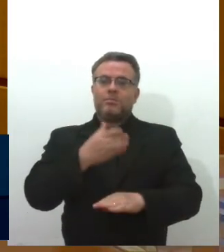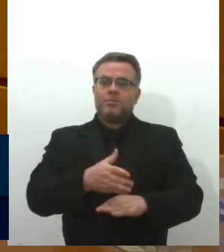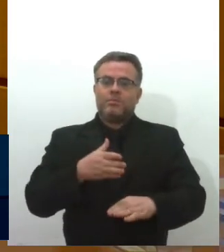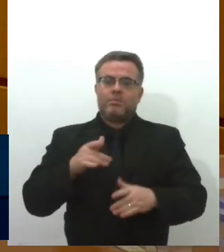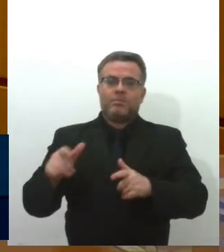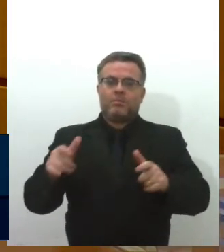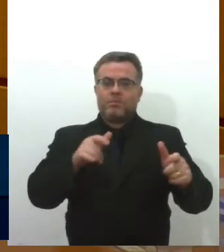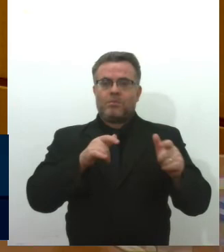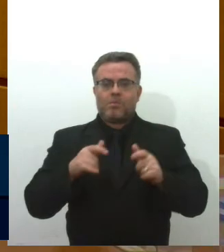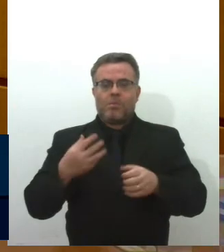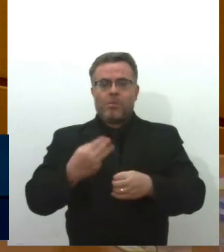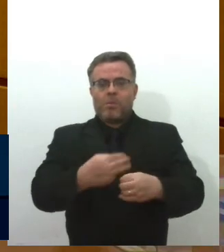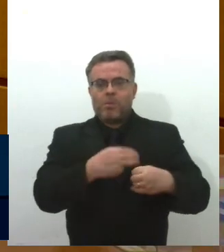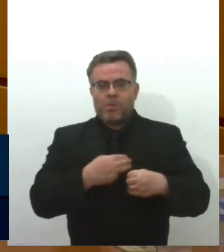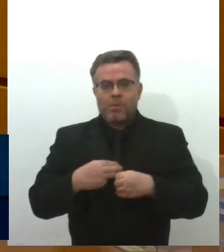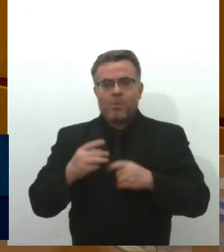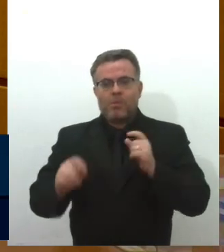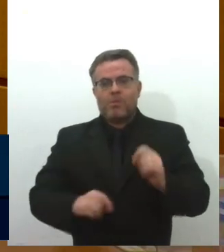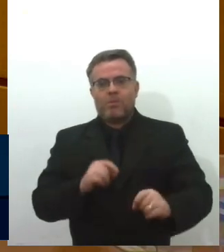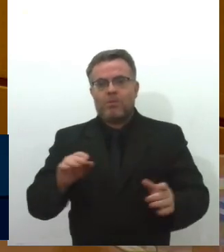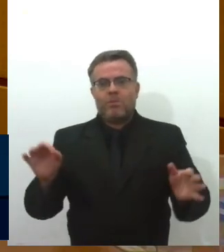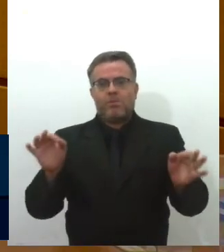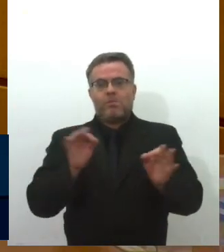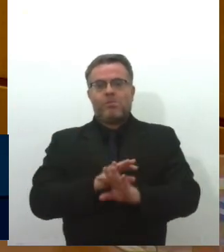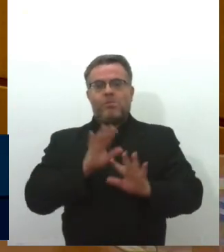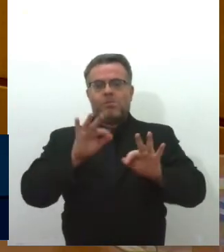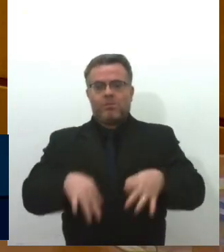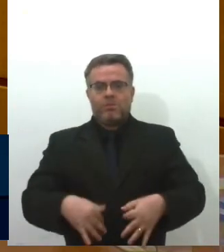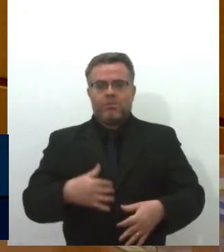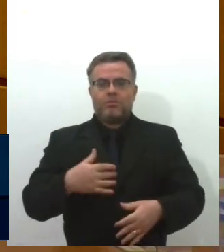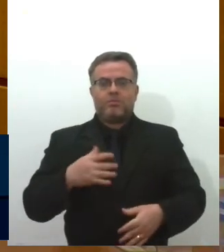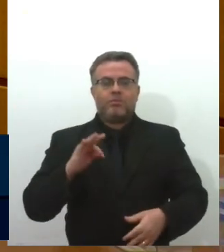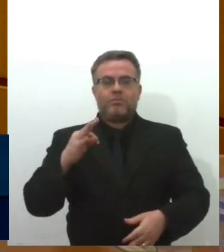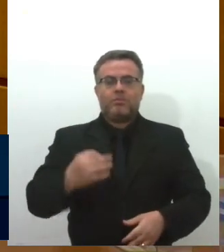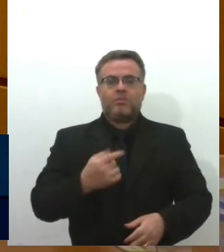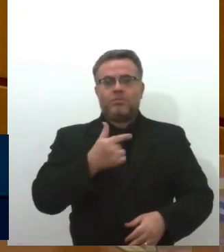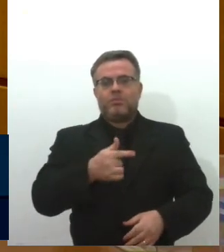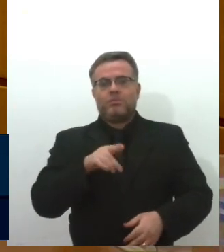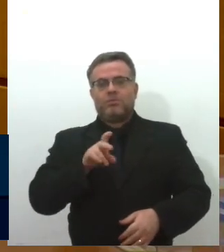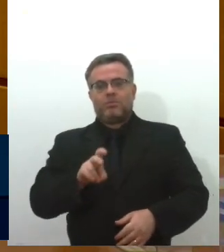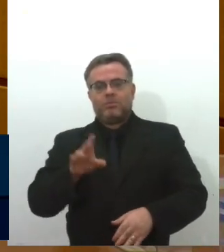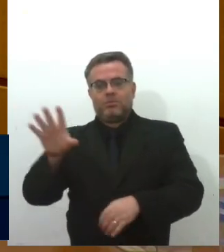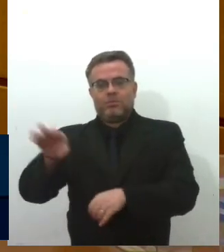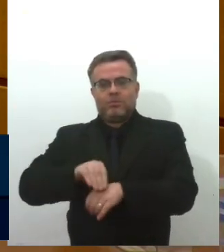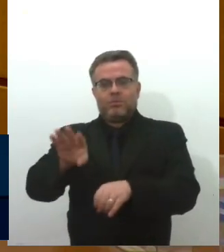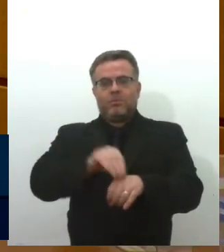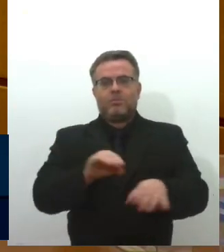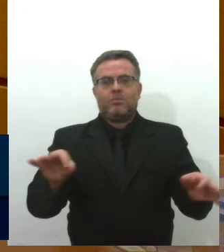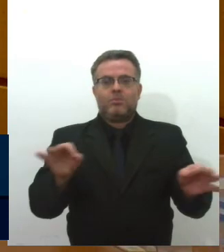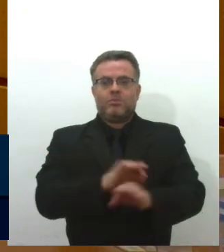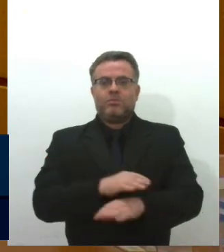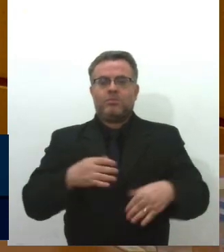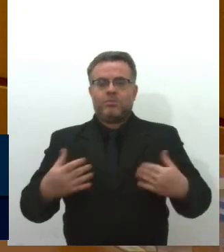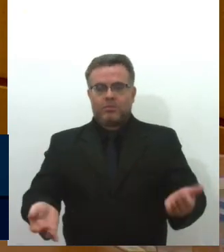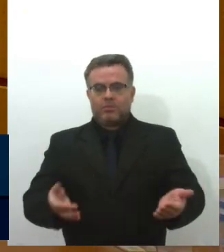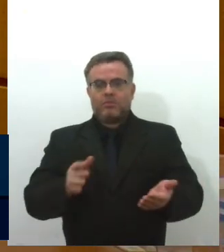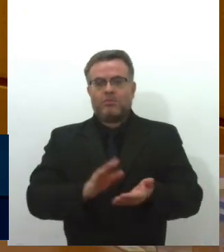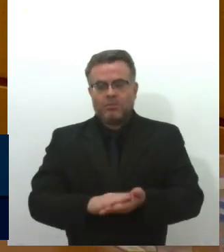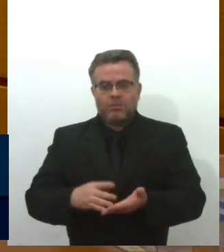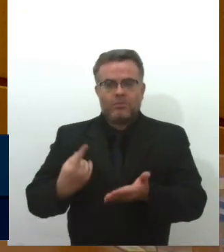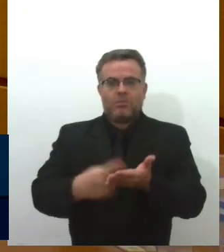todos os municípios, a gente vai finalizar em março todos os 75, quero escutar de um a um, e o recorde de reclamação